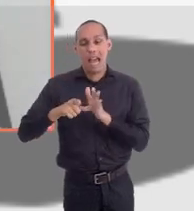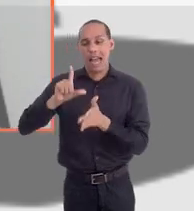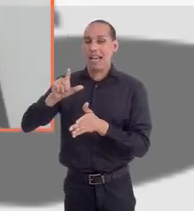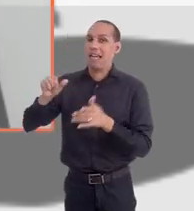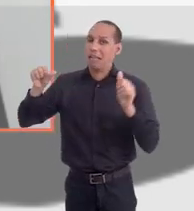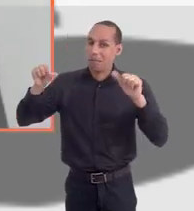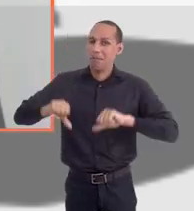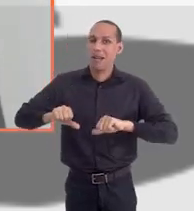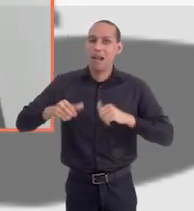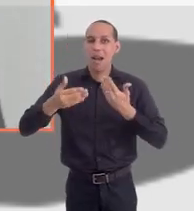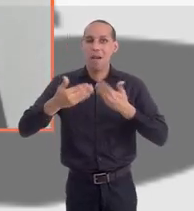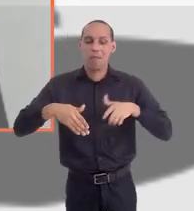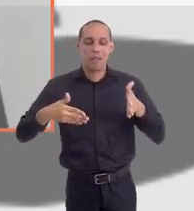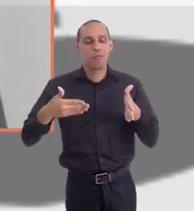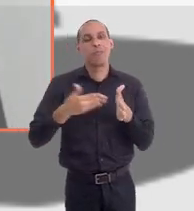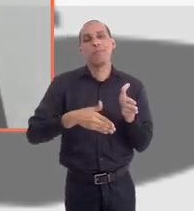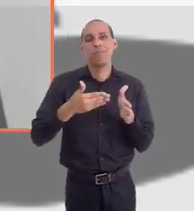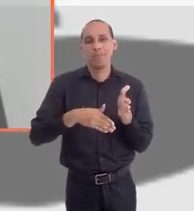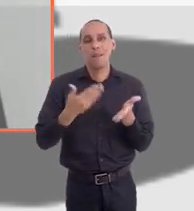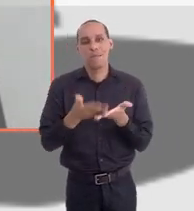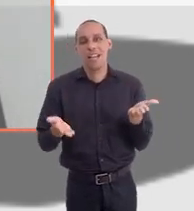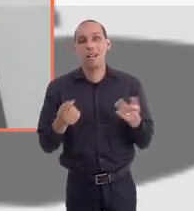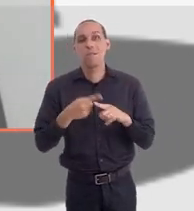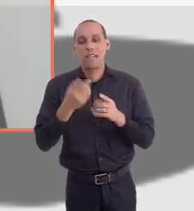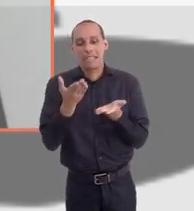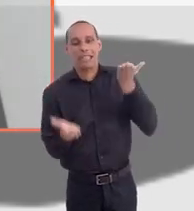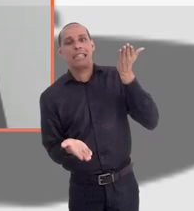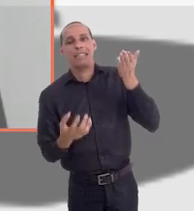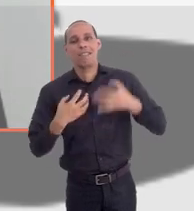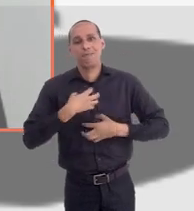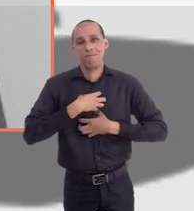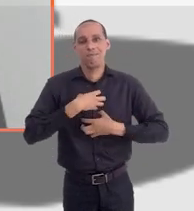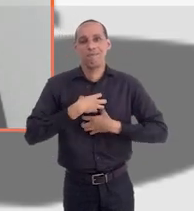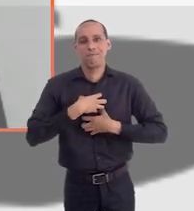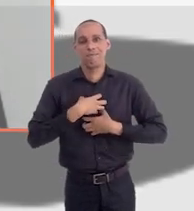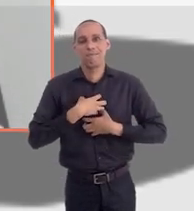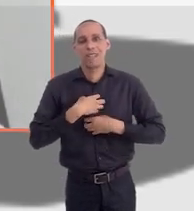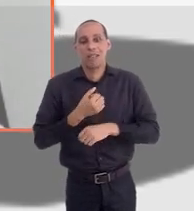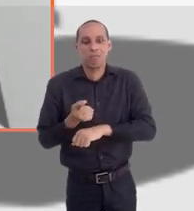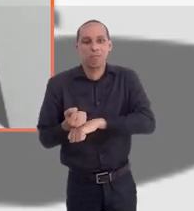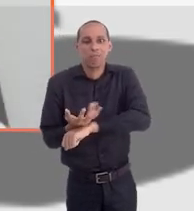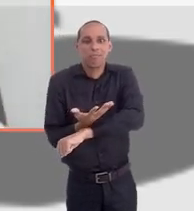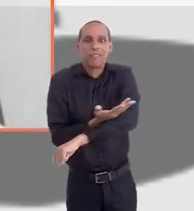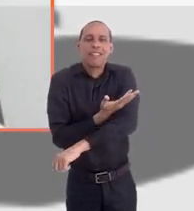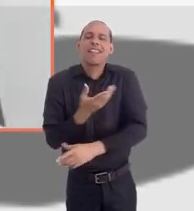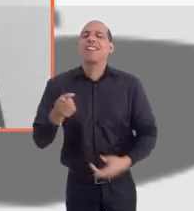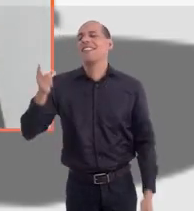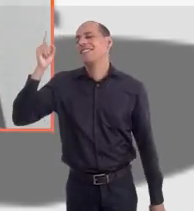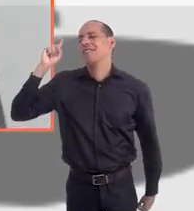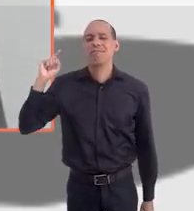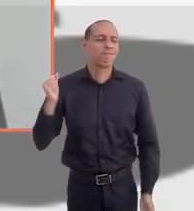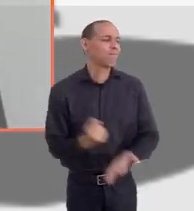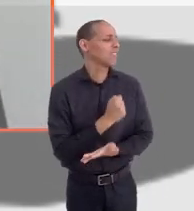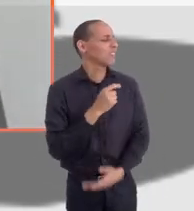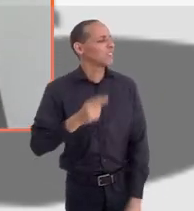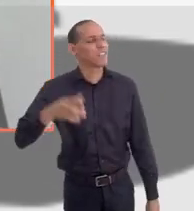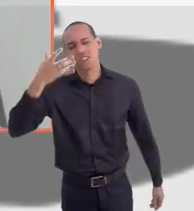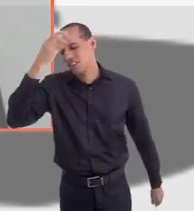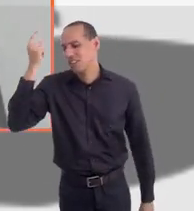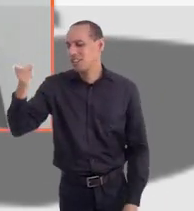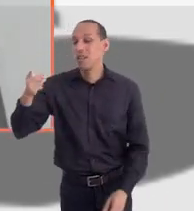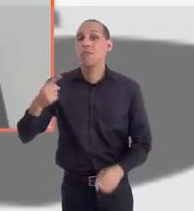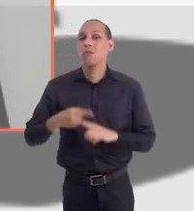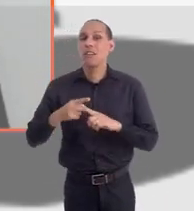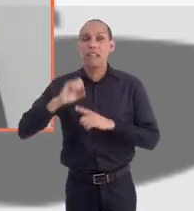vezes o pré-prova é que te reprova, Instabilidade emocional. E aí, muitas das vezes, você acaba de fazer a prova, você, pô, era aquela, andei mole.